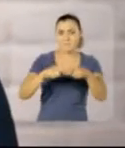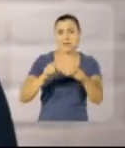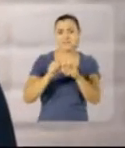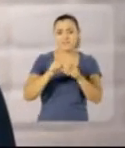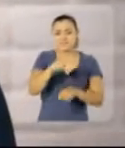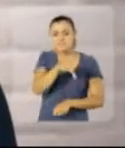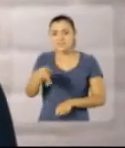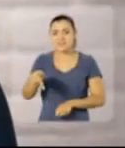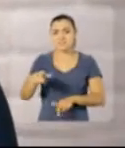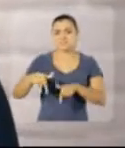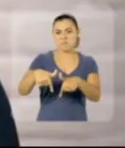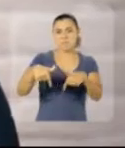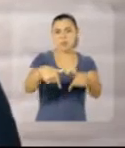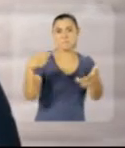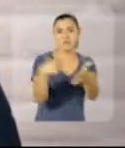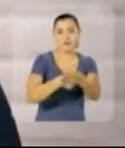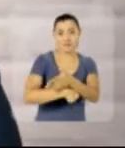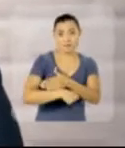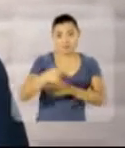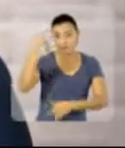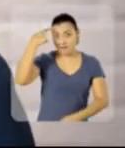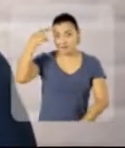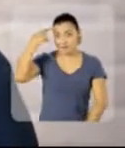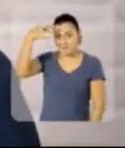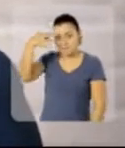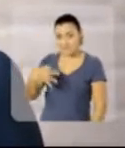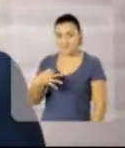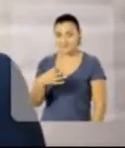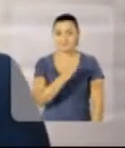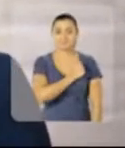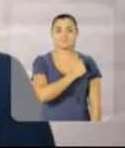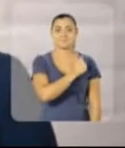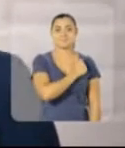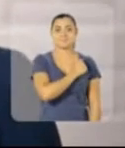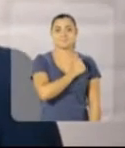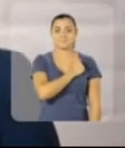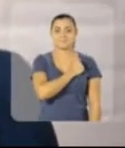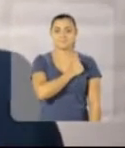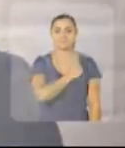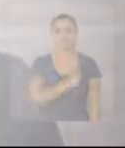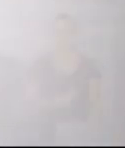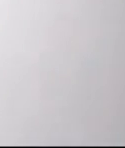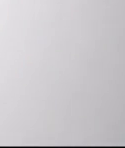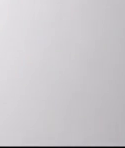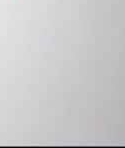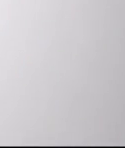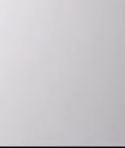será capaz de fazer como presidente do Brasil, com a cabeça e com o coração.